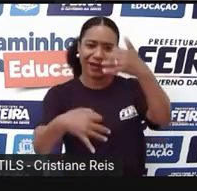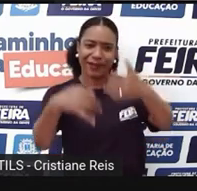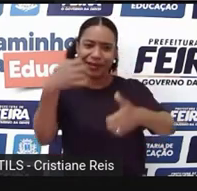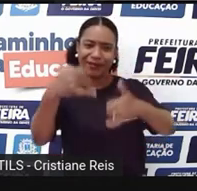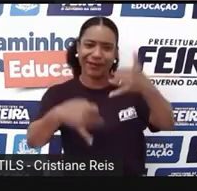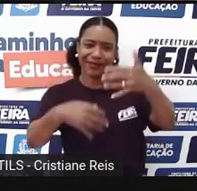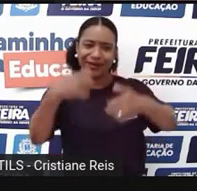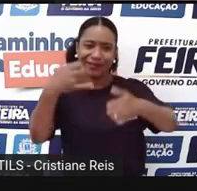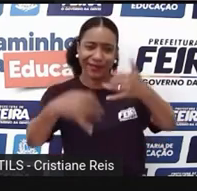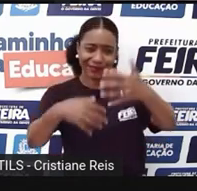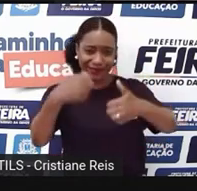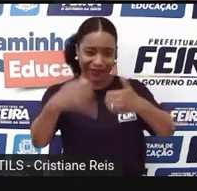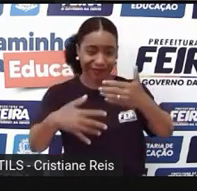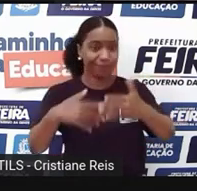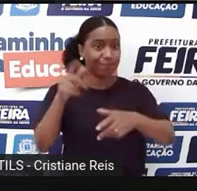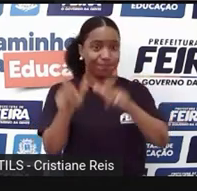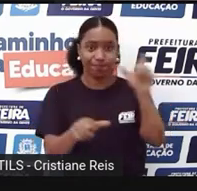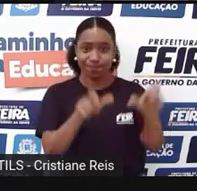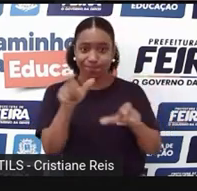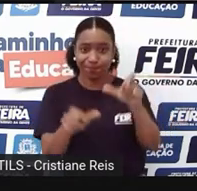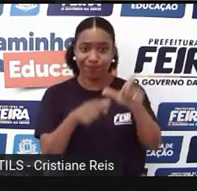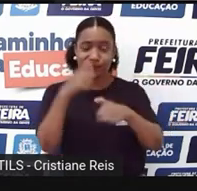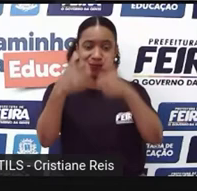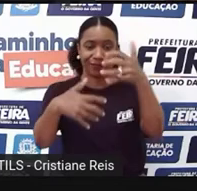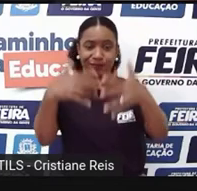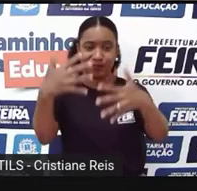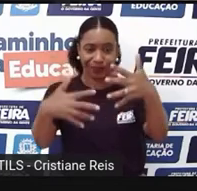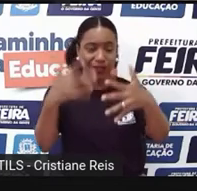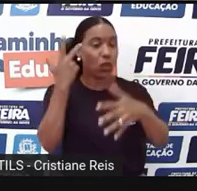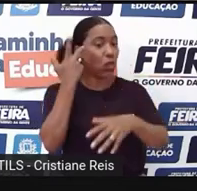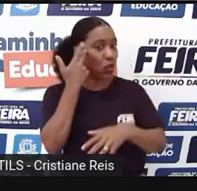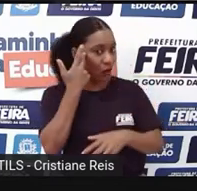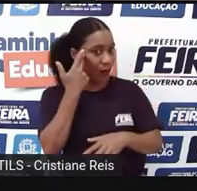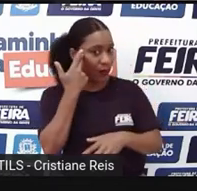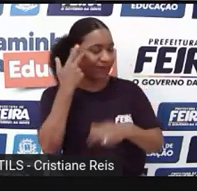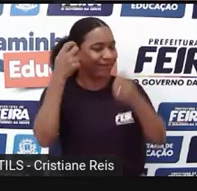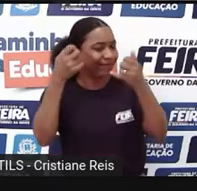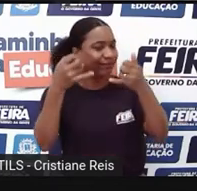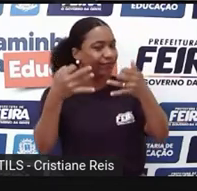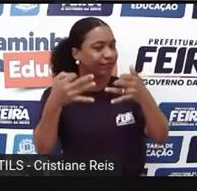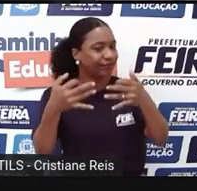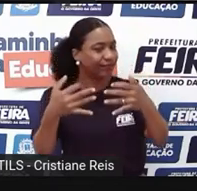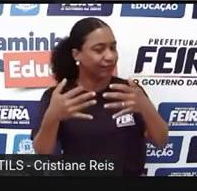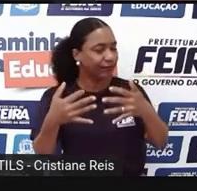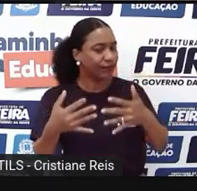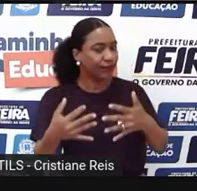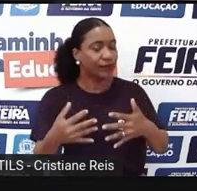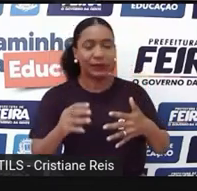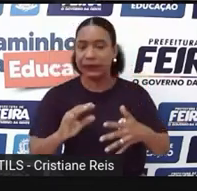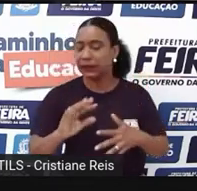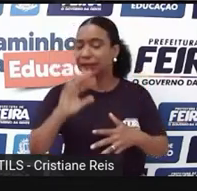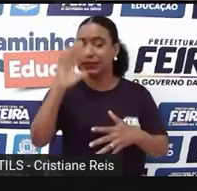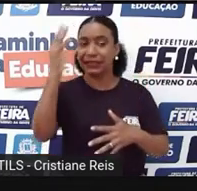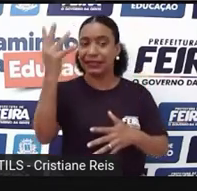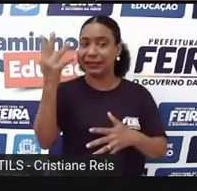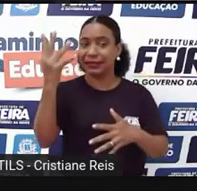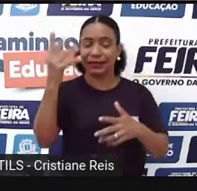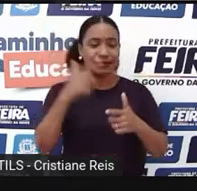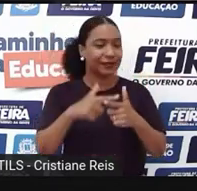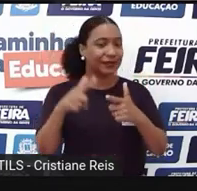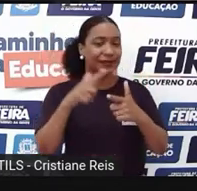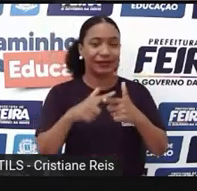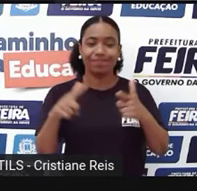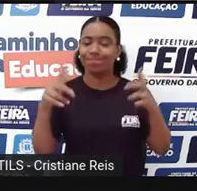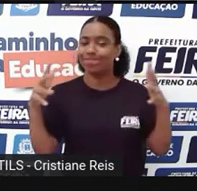vivenciando a sua vida, a sua história, normalmente. De repente, acontece alguma coisa